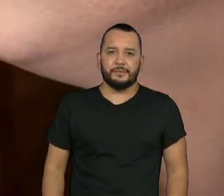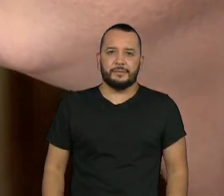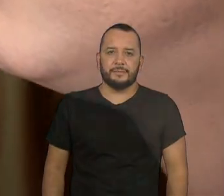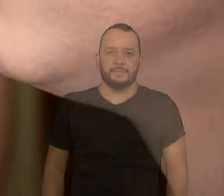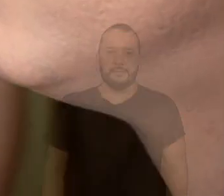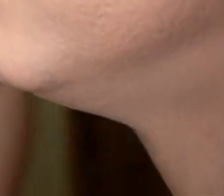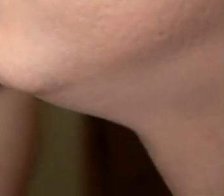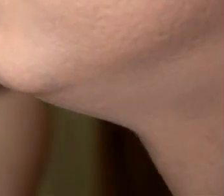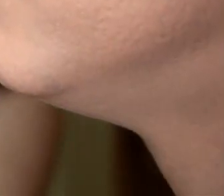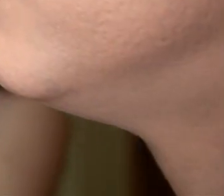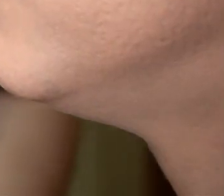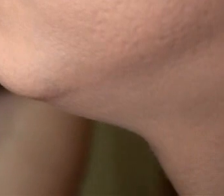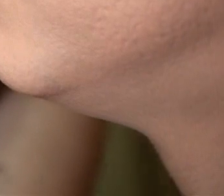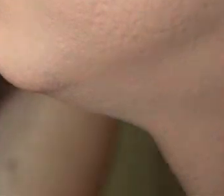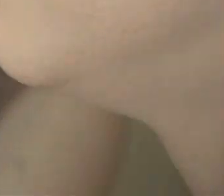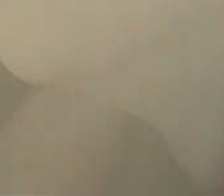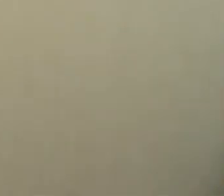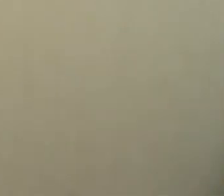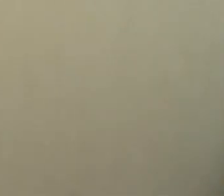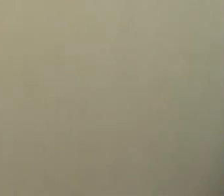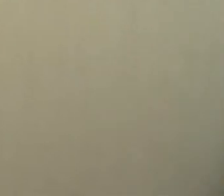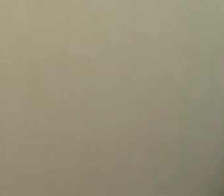feita da tua imagem.